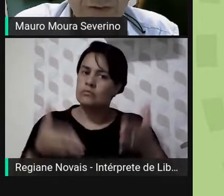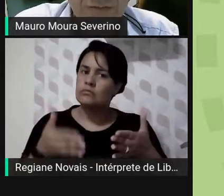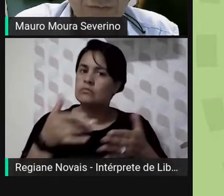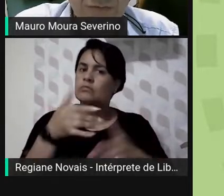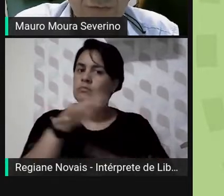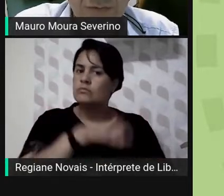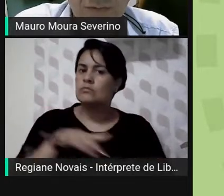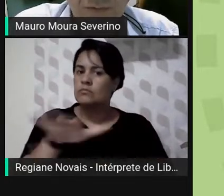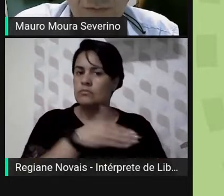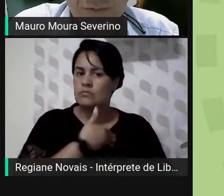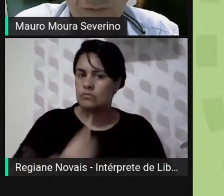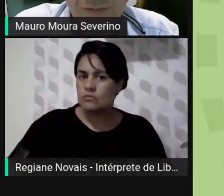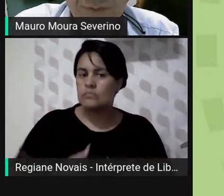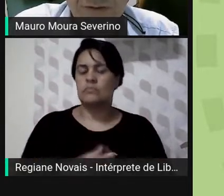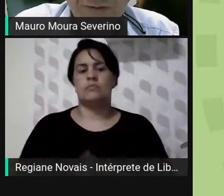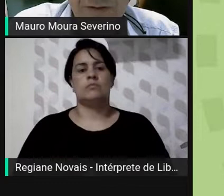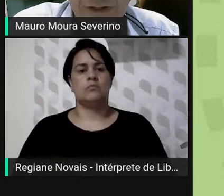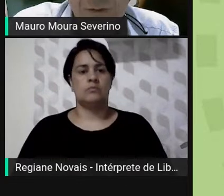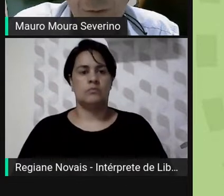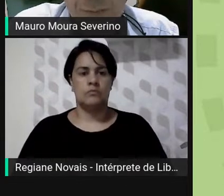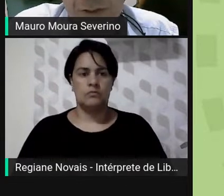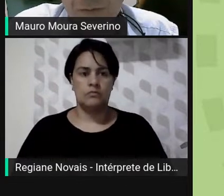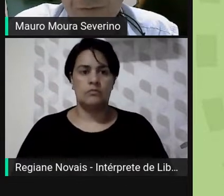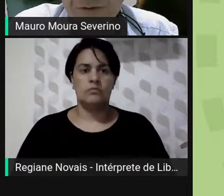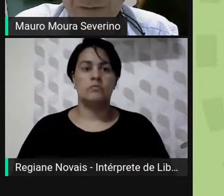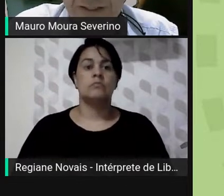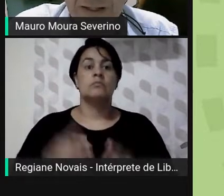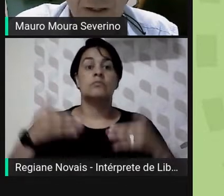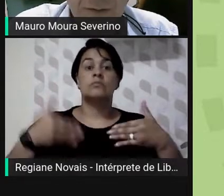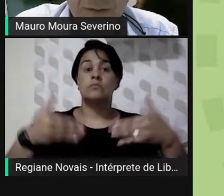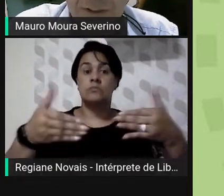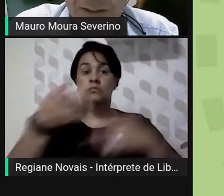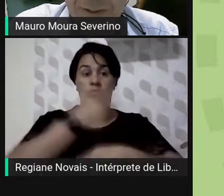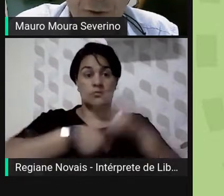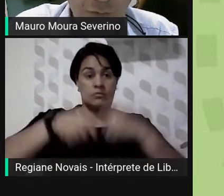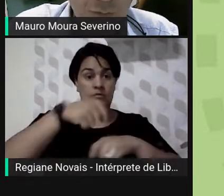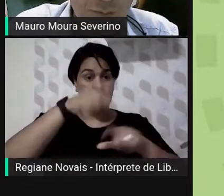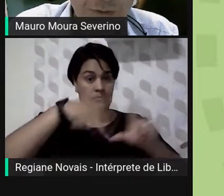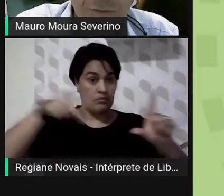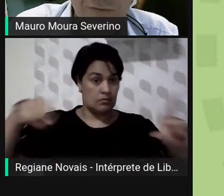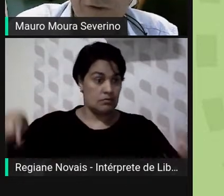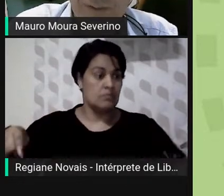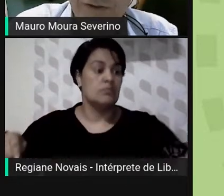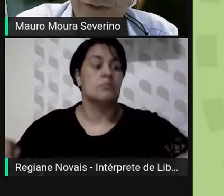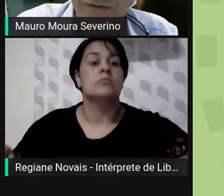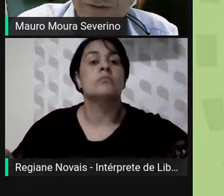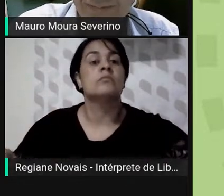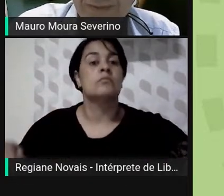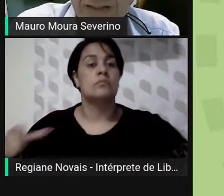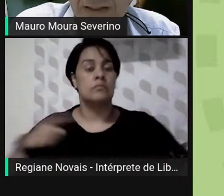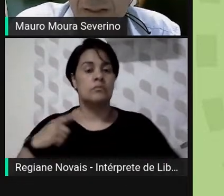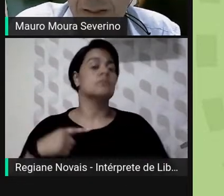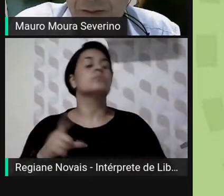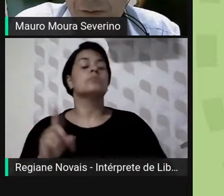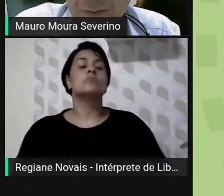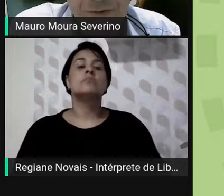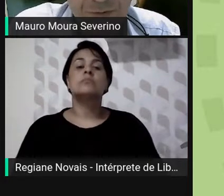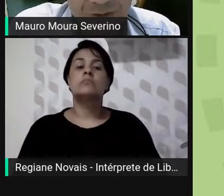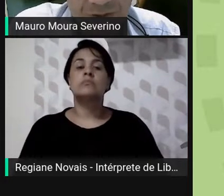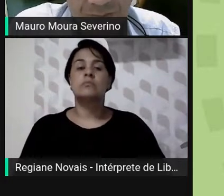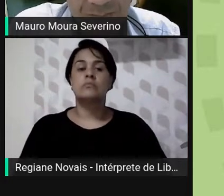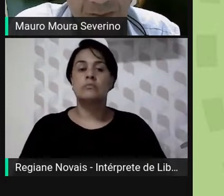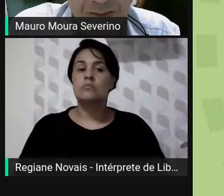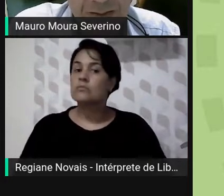no Ministério da Economia, o governo federal baixou uma instituição normativa em